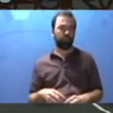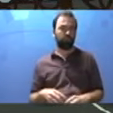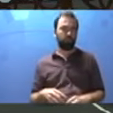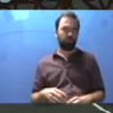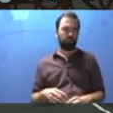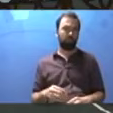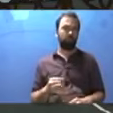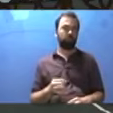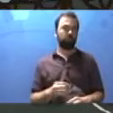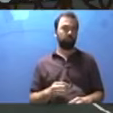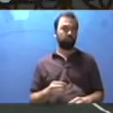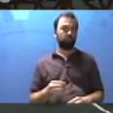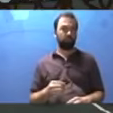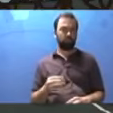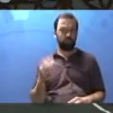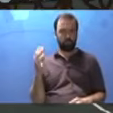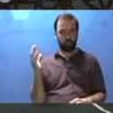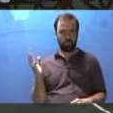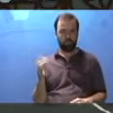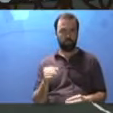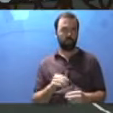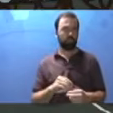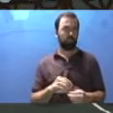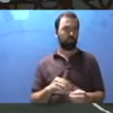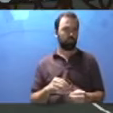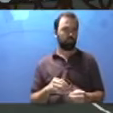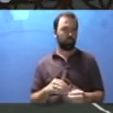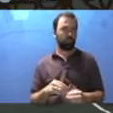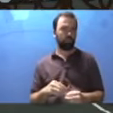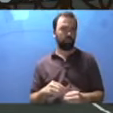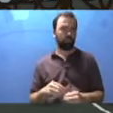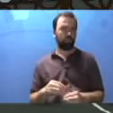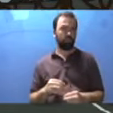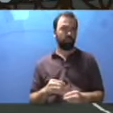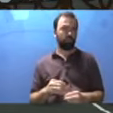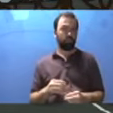condições de conservação desses elementos.